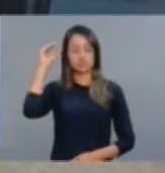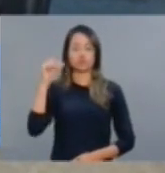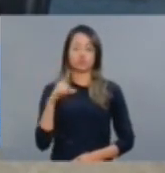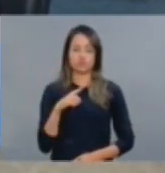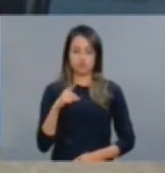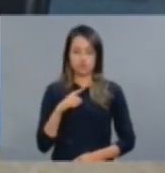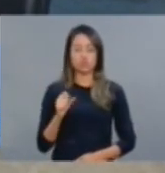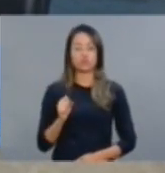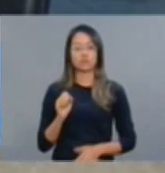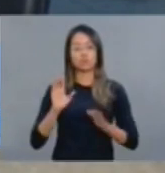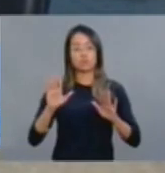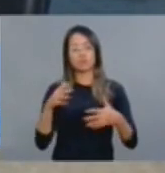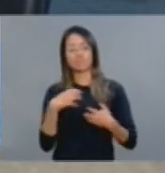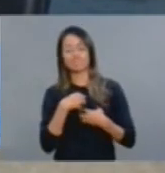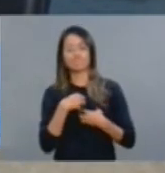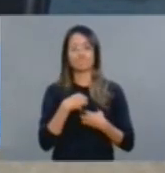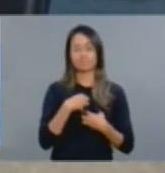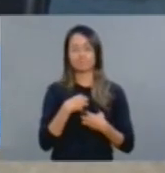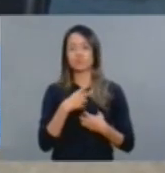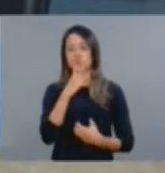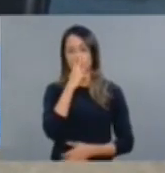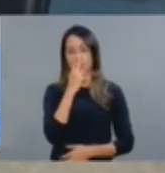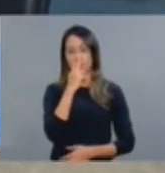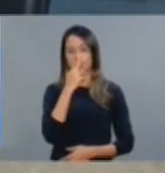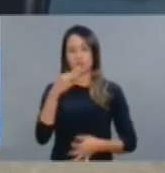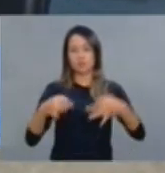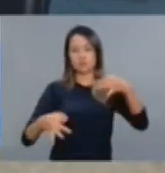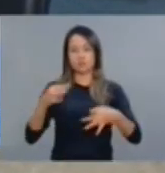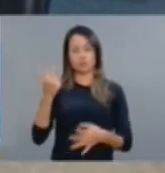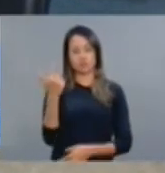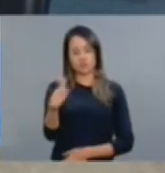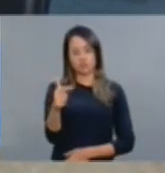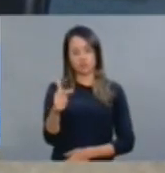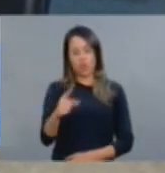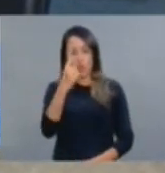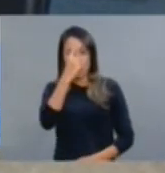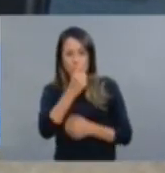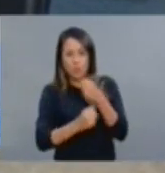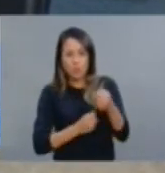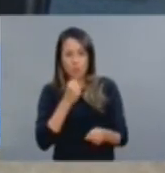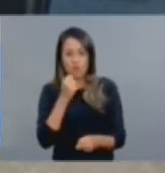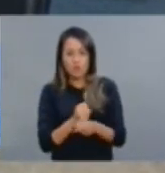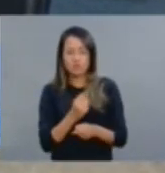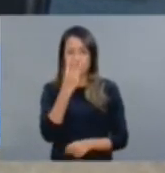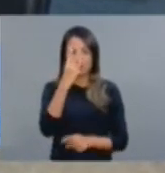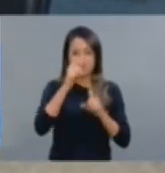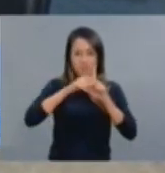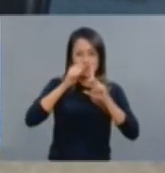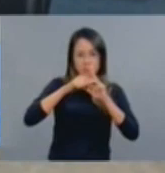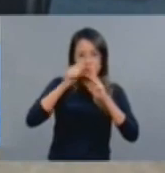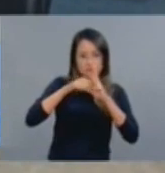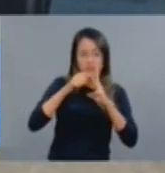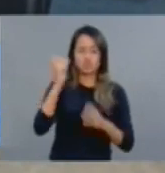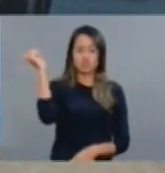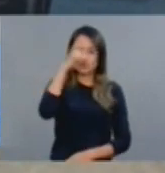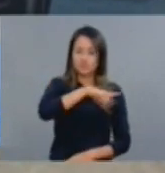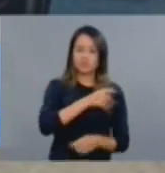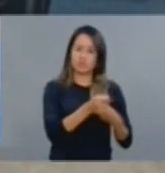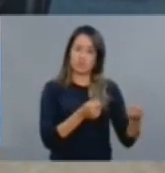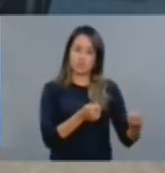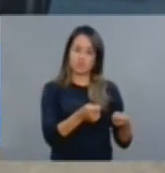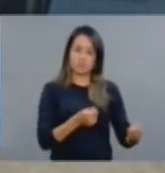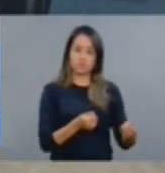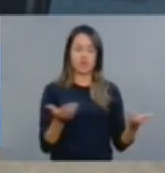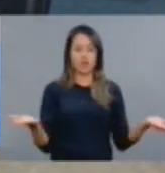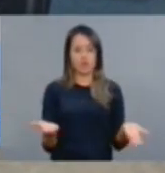-Sul, mas ao meu sentir, me parece que é muito injusto falar que em apenas um ano e três meses, no cenário de dificuldade econômica que o país passa,